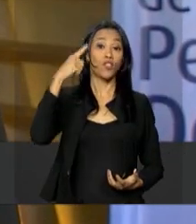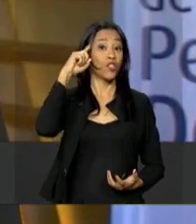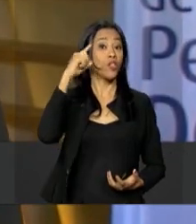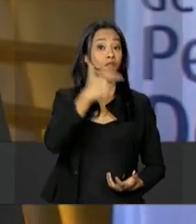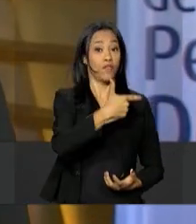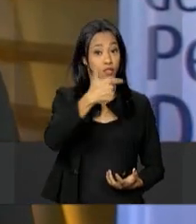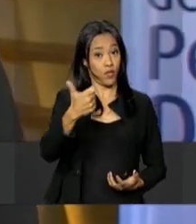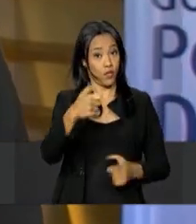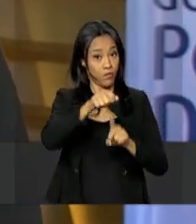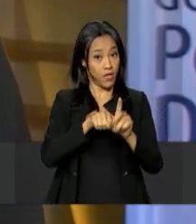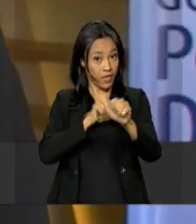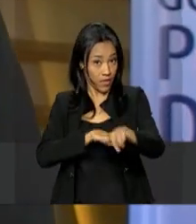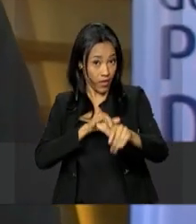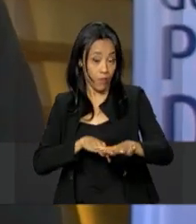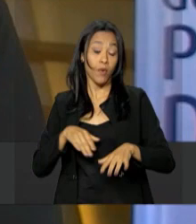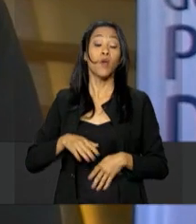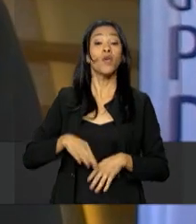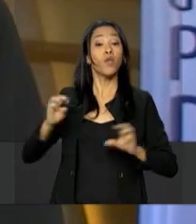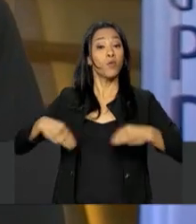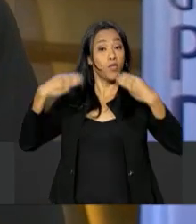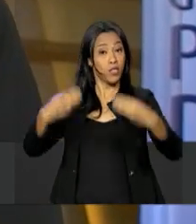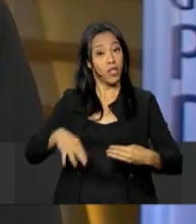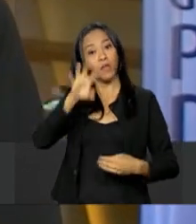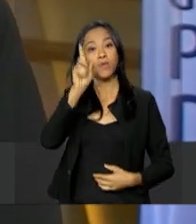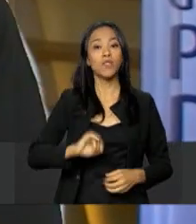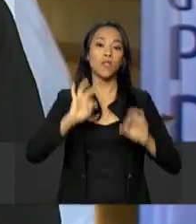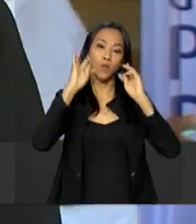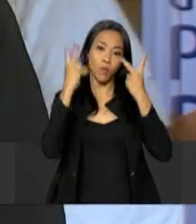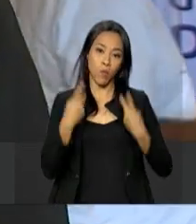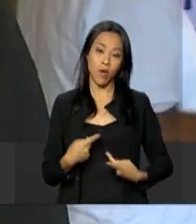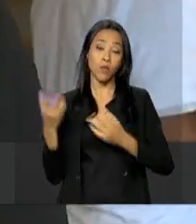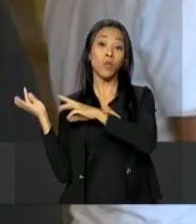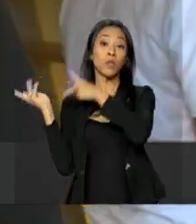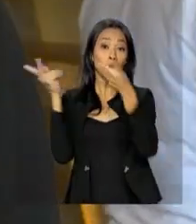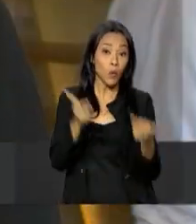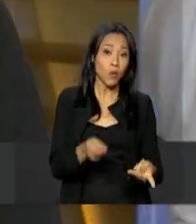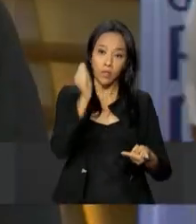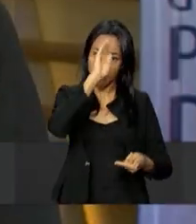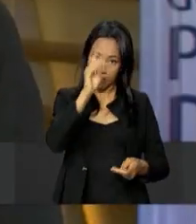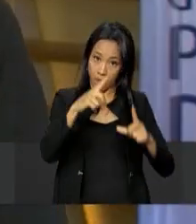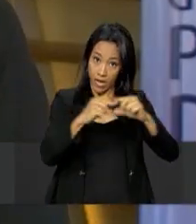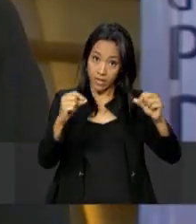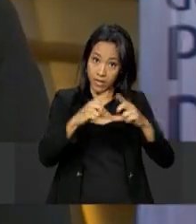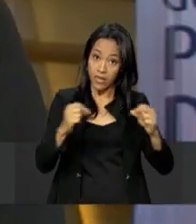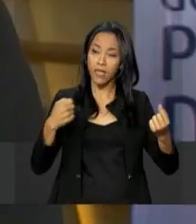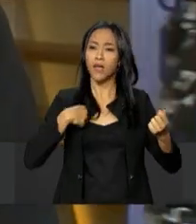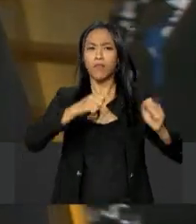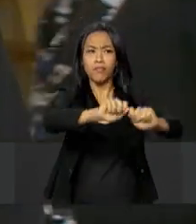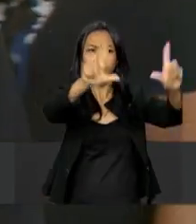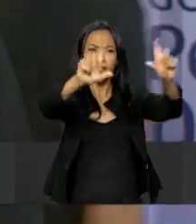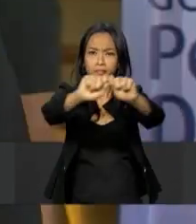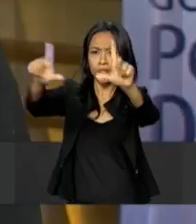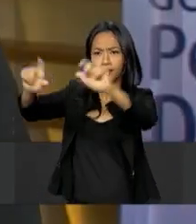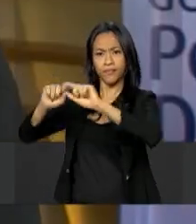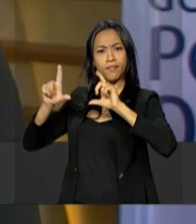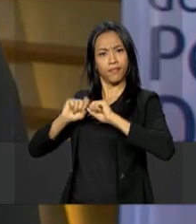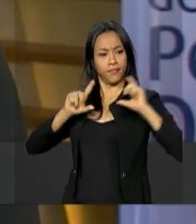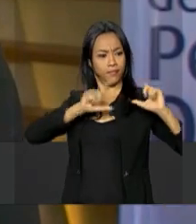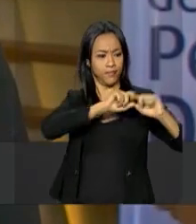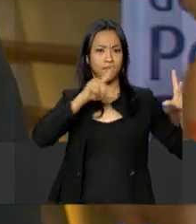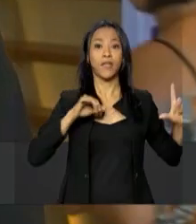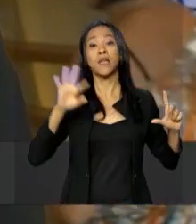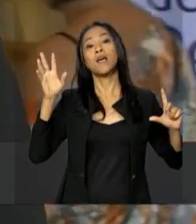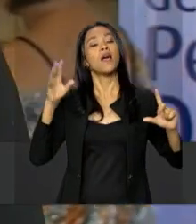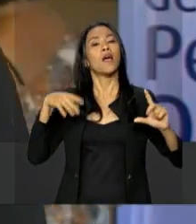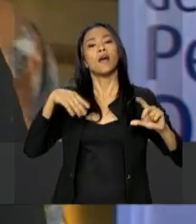data, o Ministério dos Direitos Humanos trouxe para Brasília exposições itinerantes do Museu Memorial da Inclusão de São